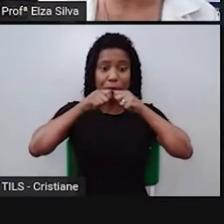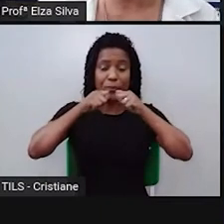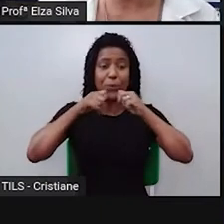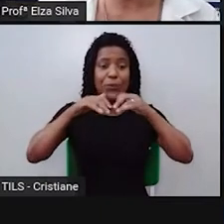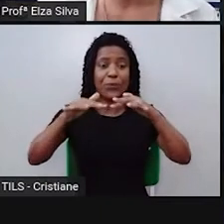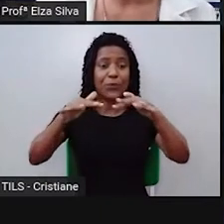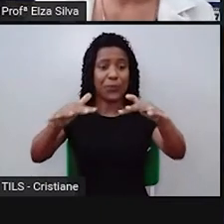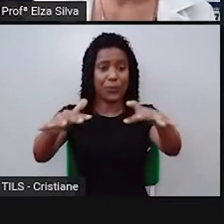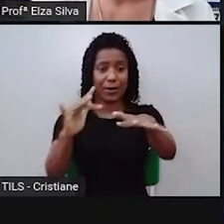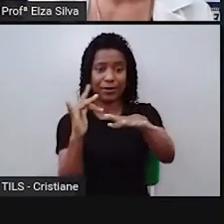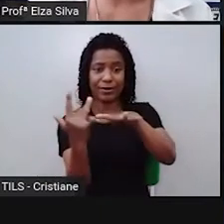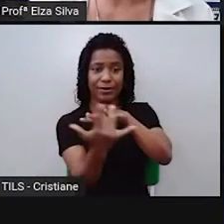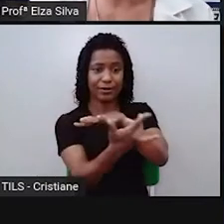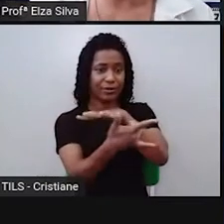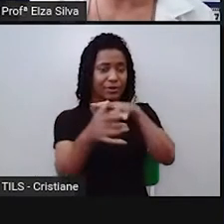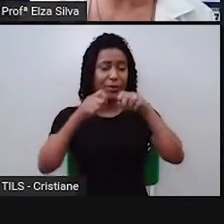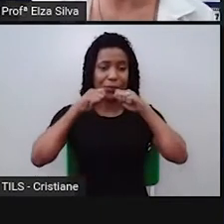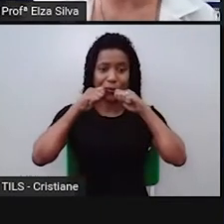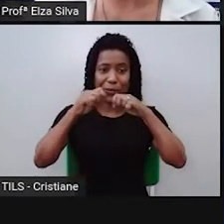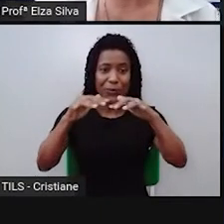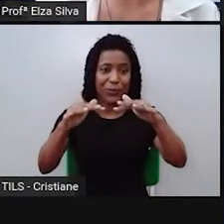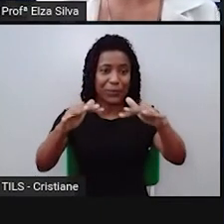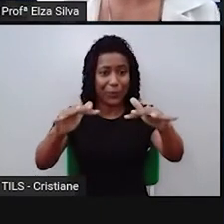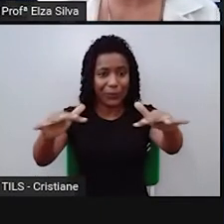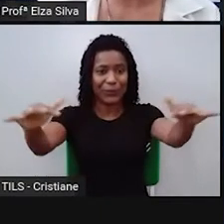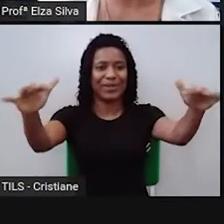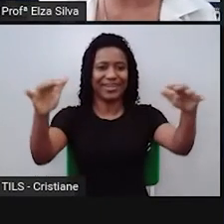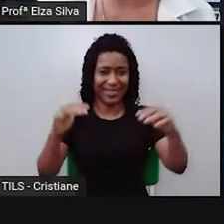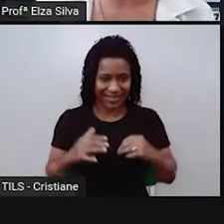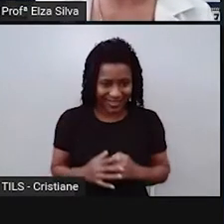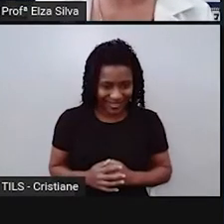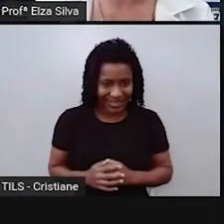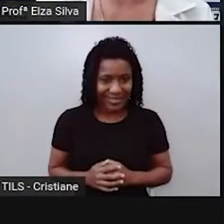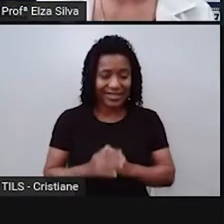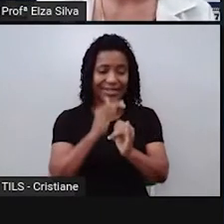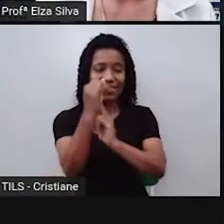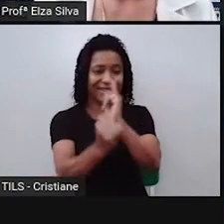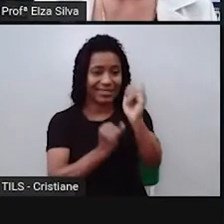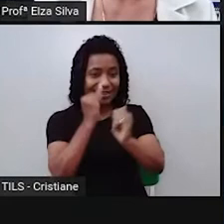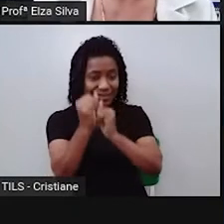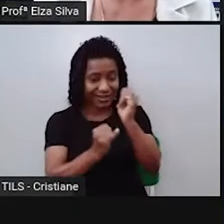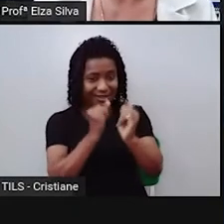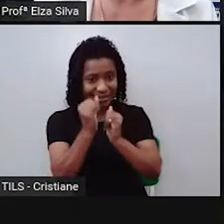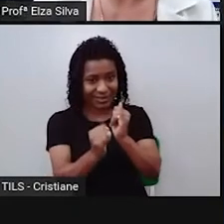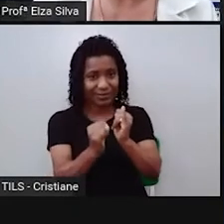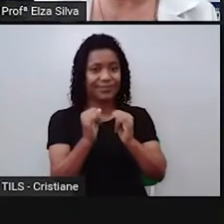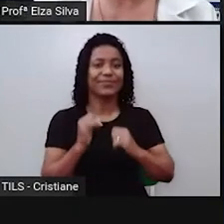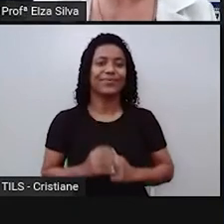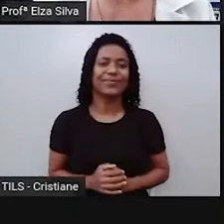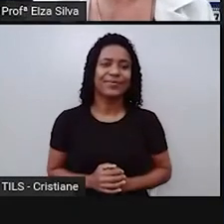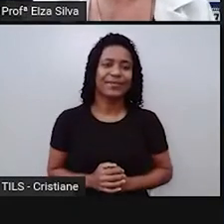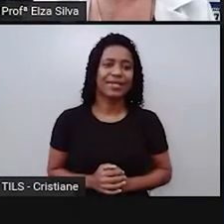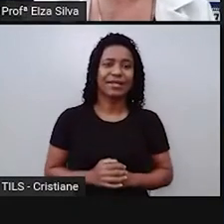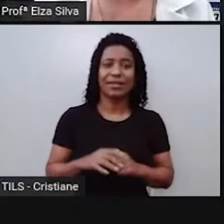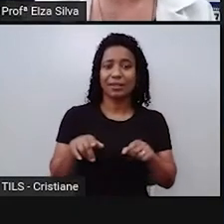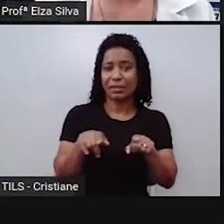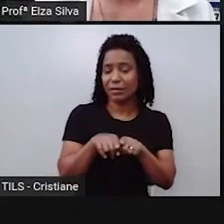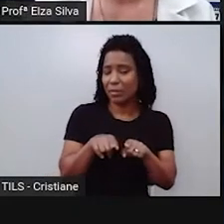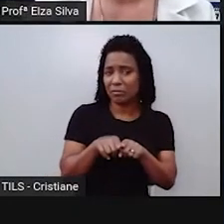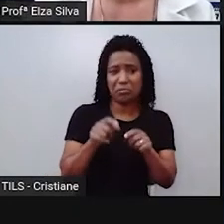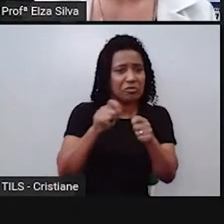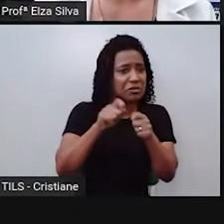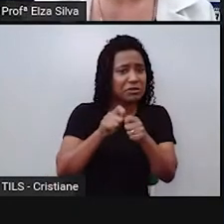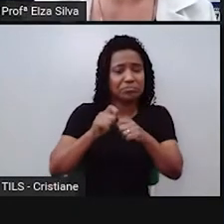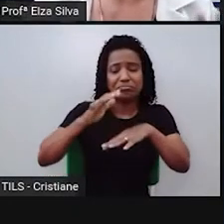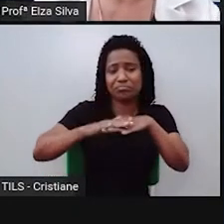plataformas, das redes sociais e das plataformas na internet. E não há receita para produzidos.